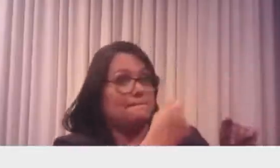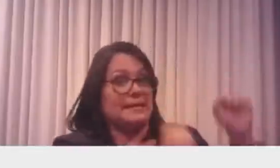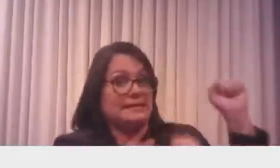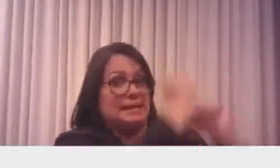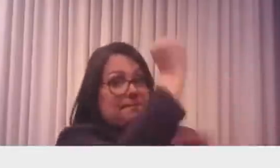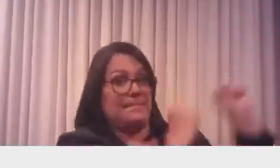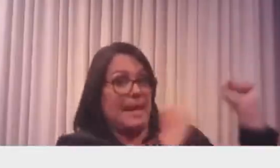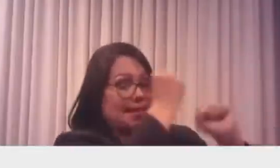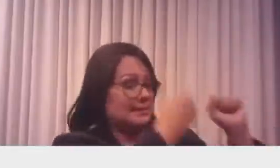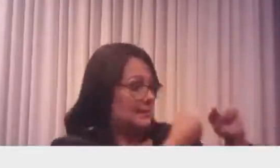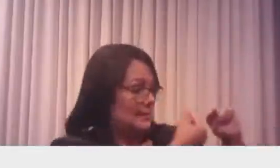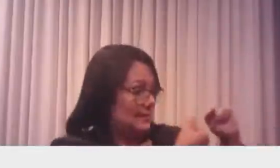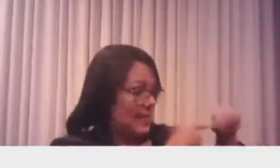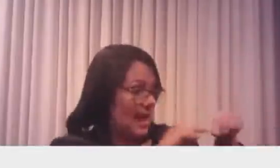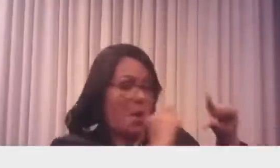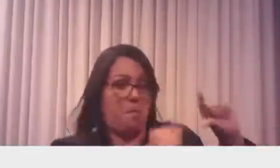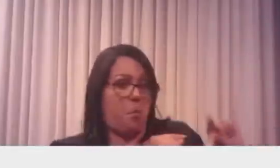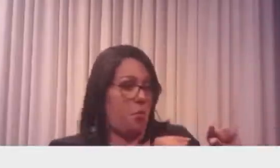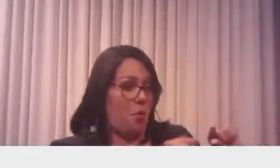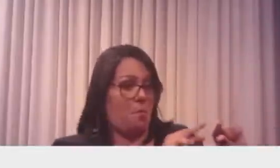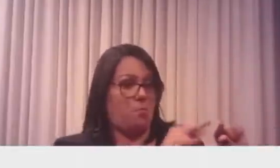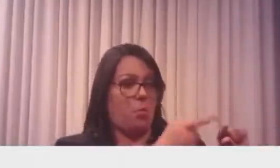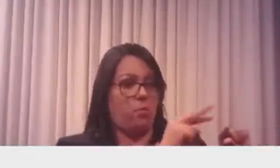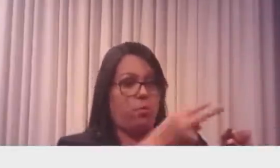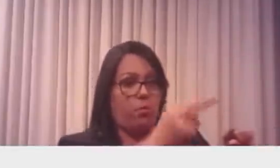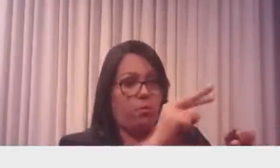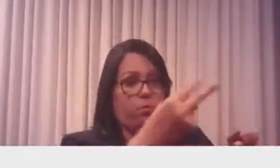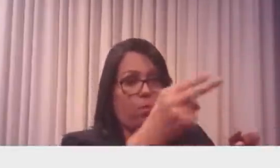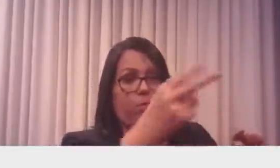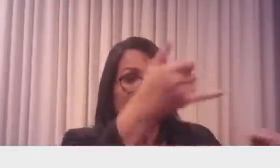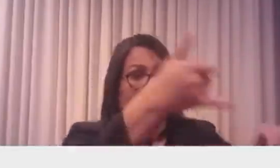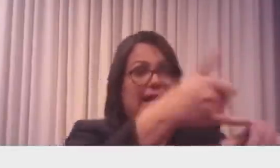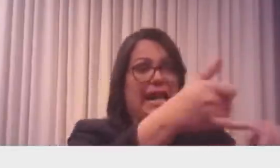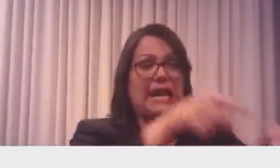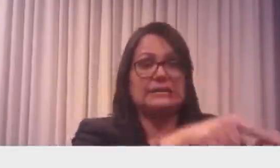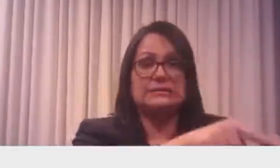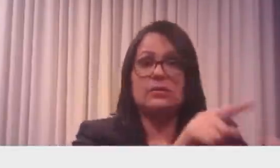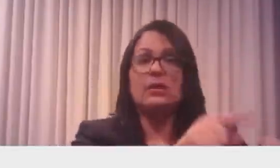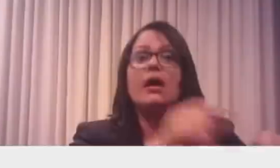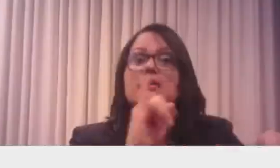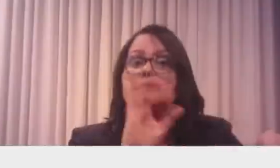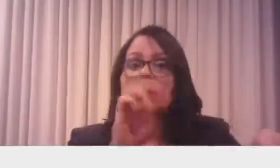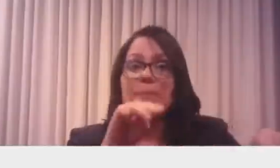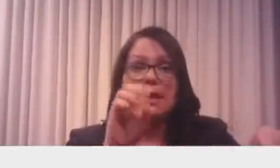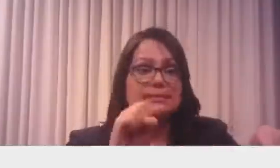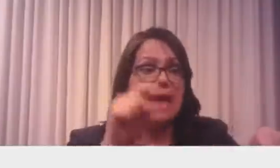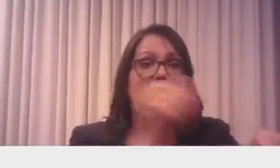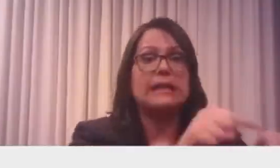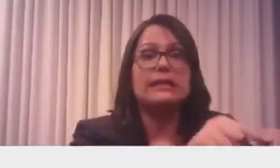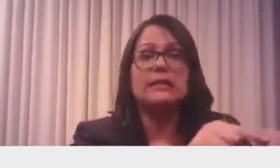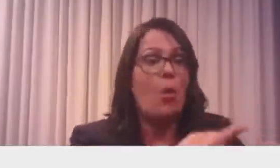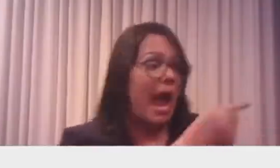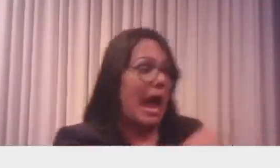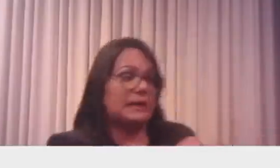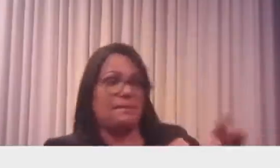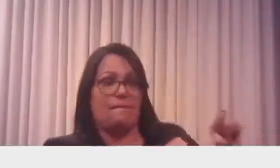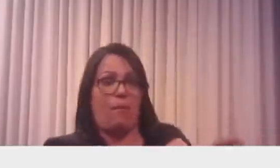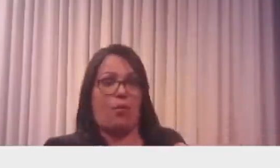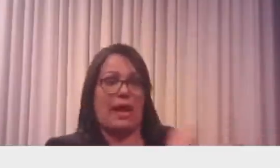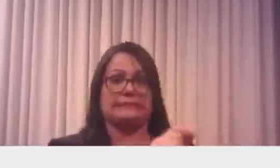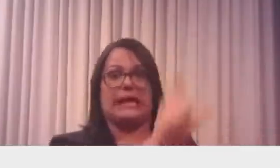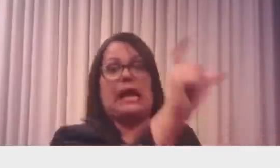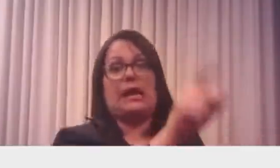do combustível na refinaria. Olha só. Média, 30% o ICMS da gasolina no Brasil. Em média.